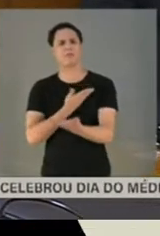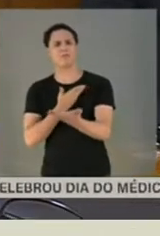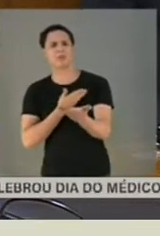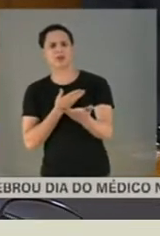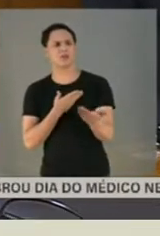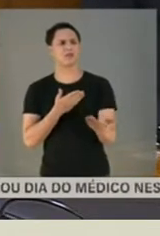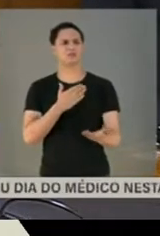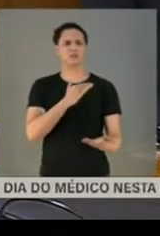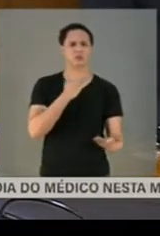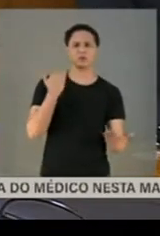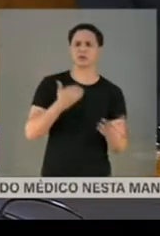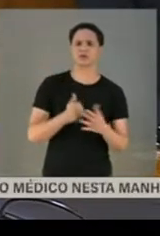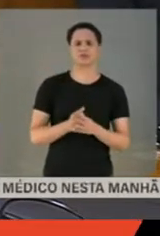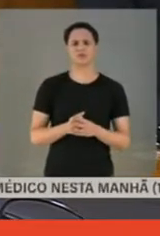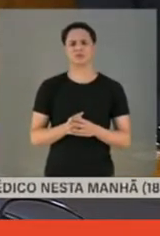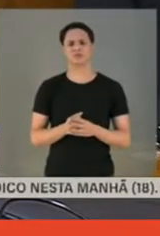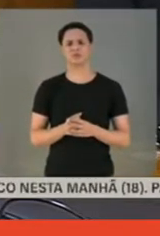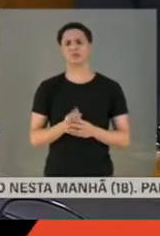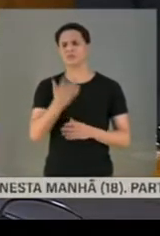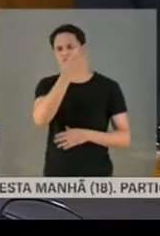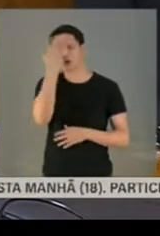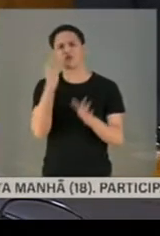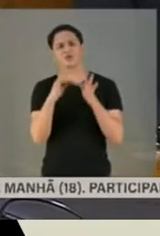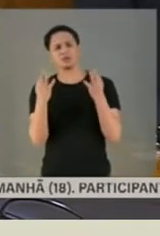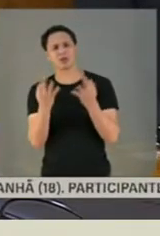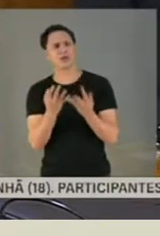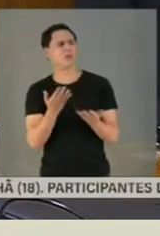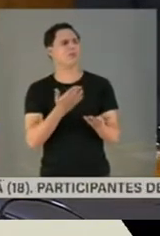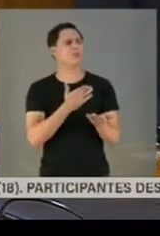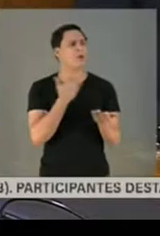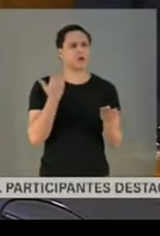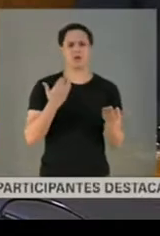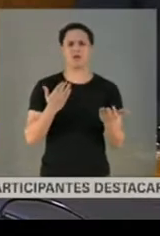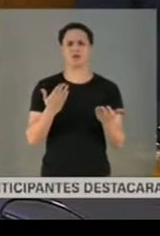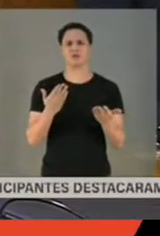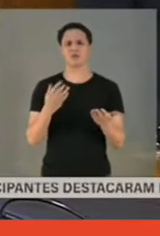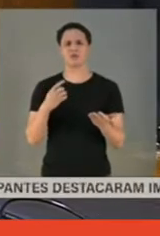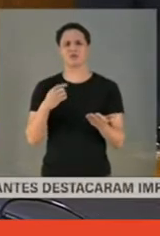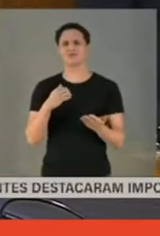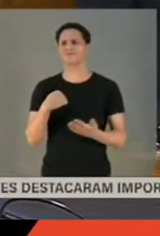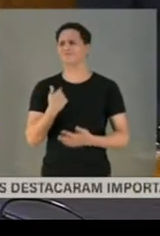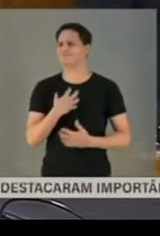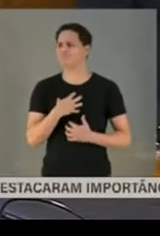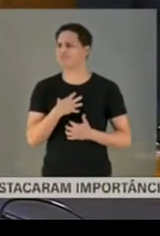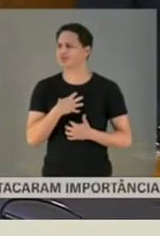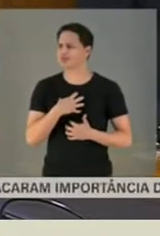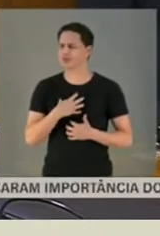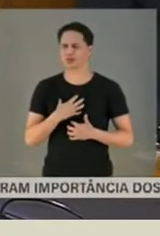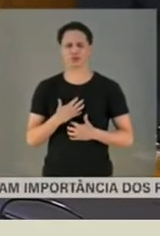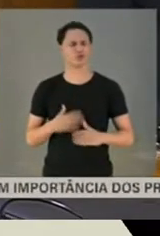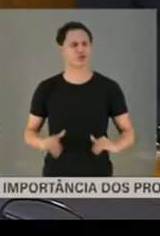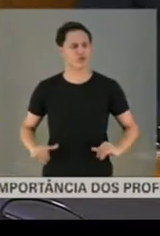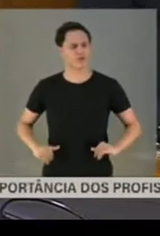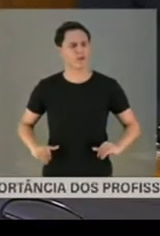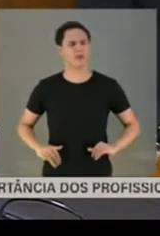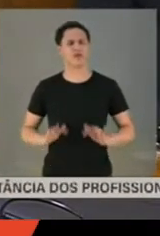E cada amigo, cada parente que a gente perde é um sofrimento na nossa família.